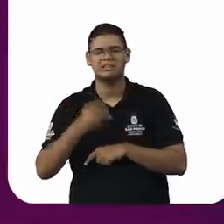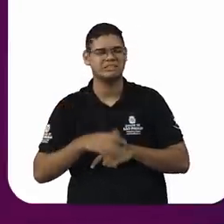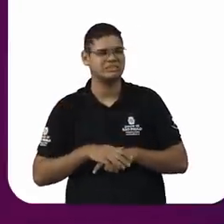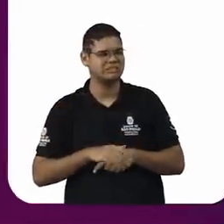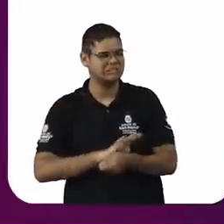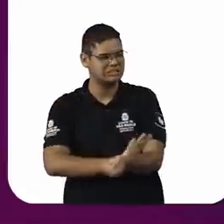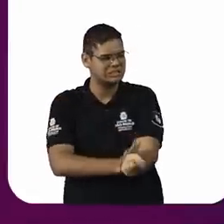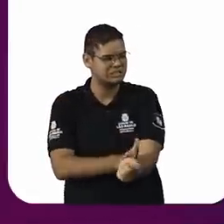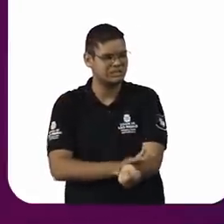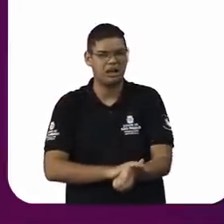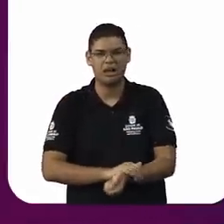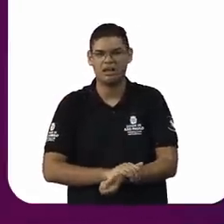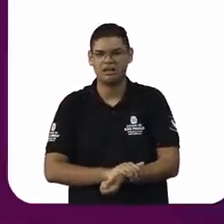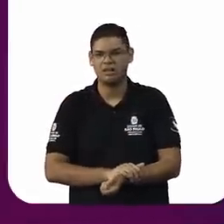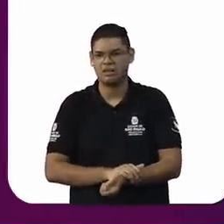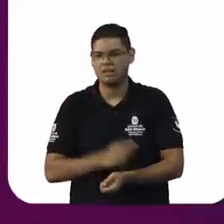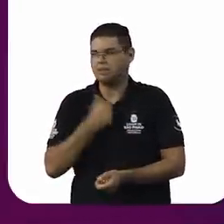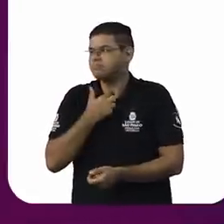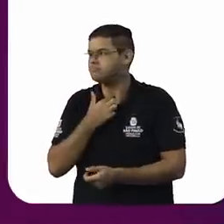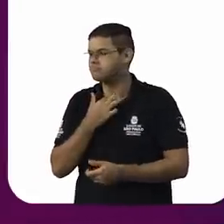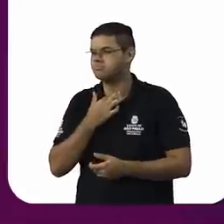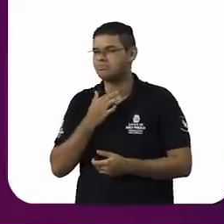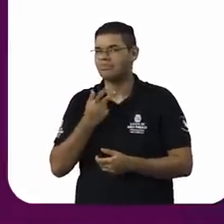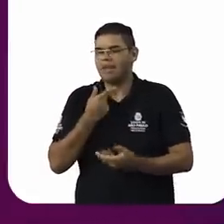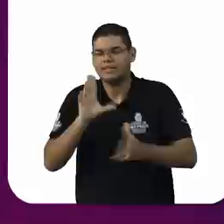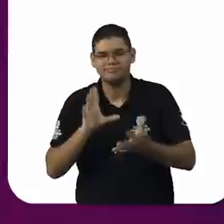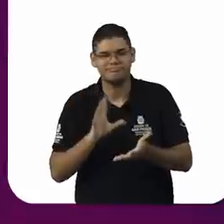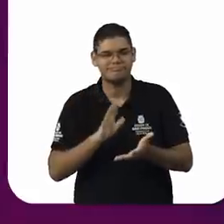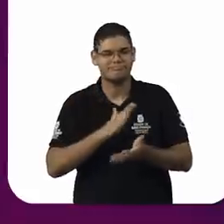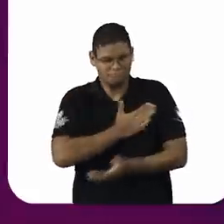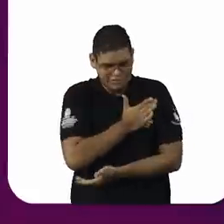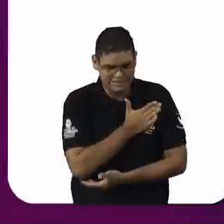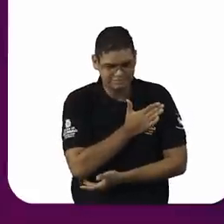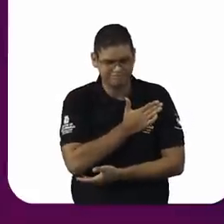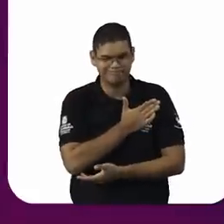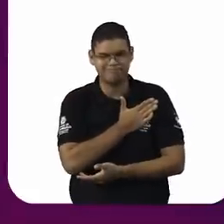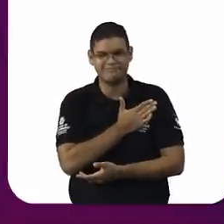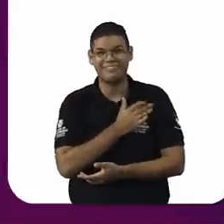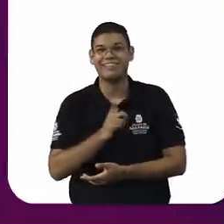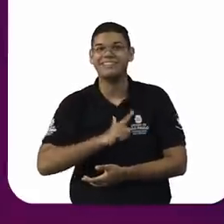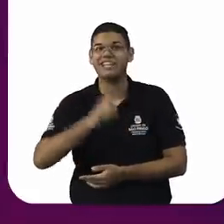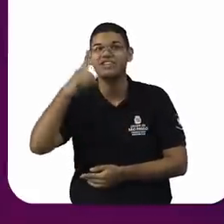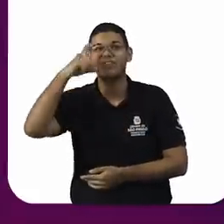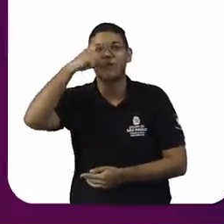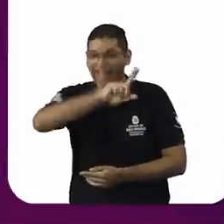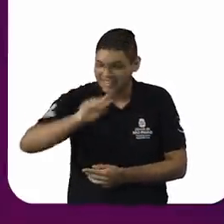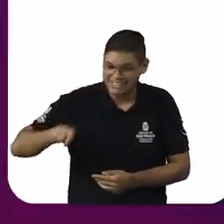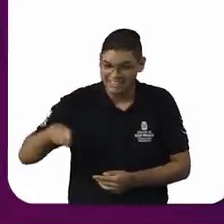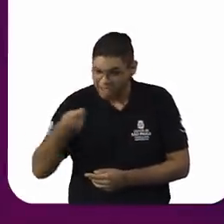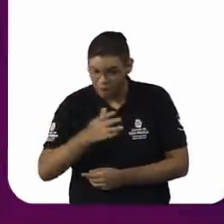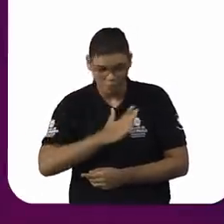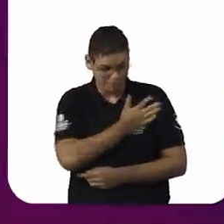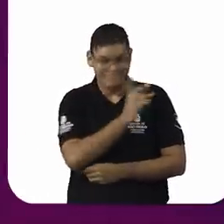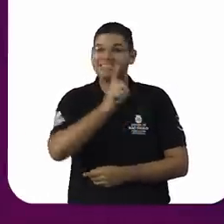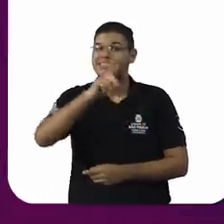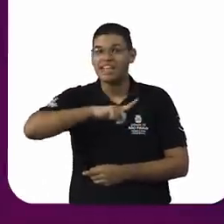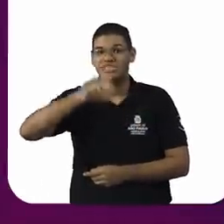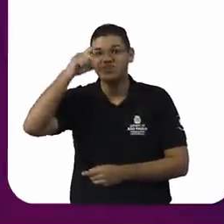quando elas vão, ai, preconceito, ai, discrimina, elas têm dificuldade para assumir o crime,